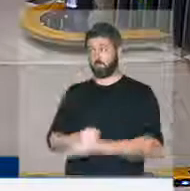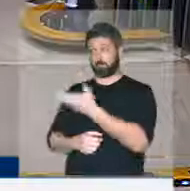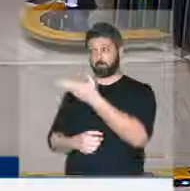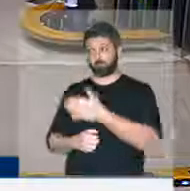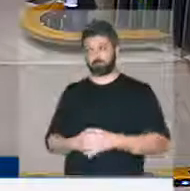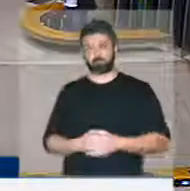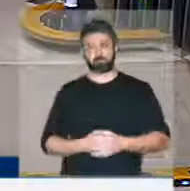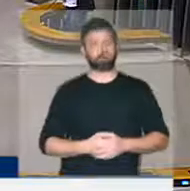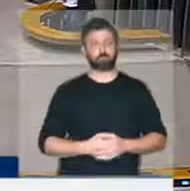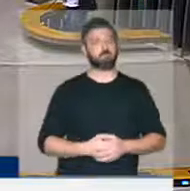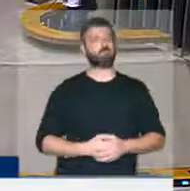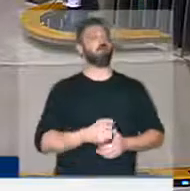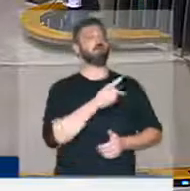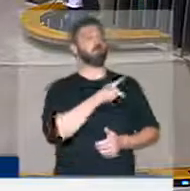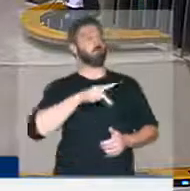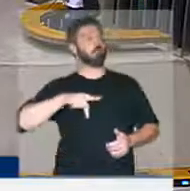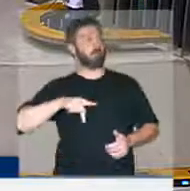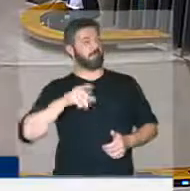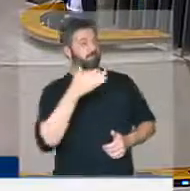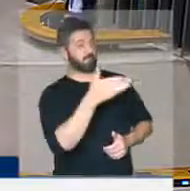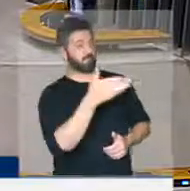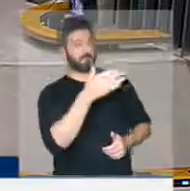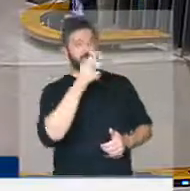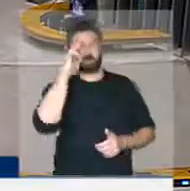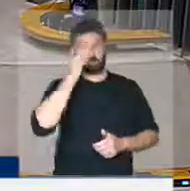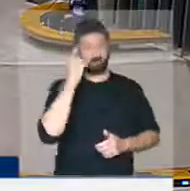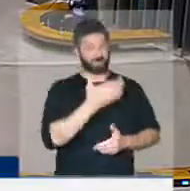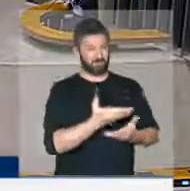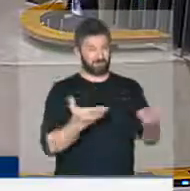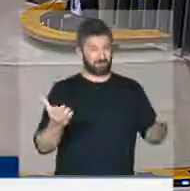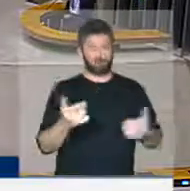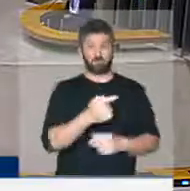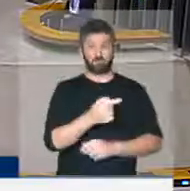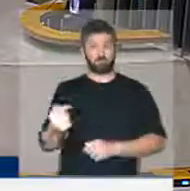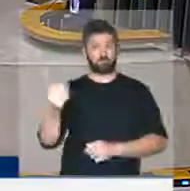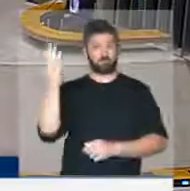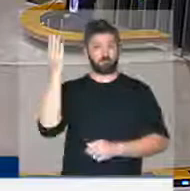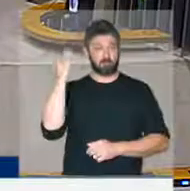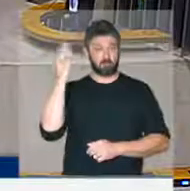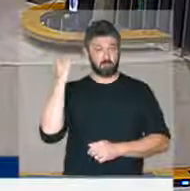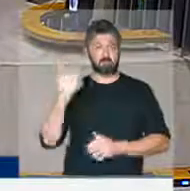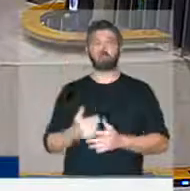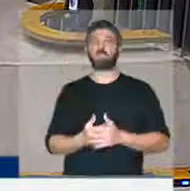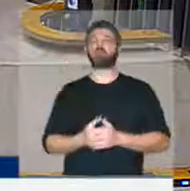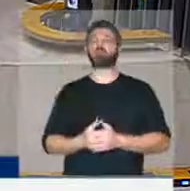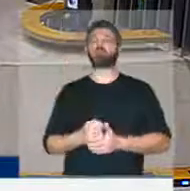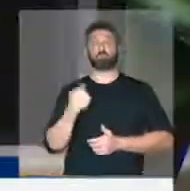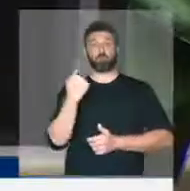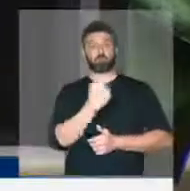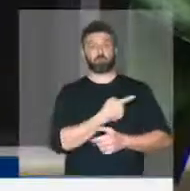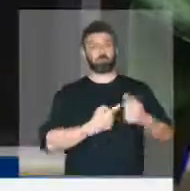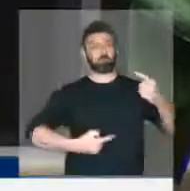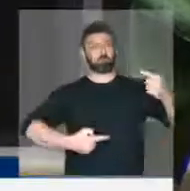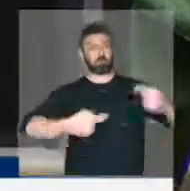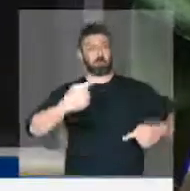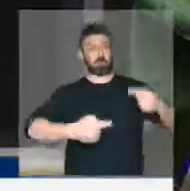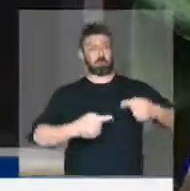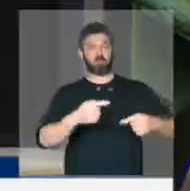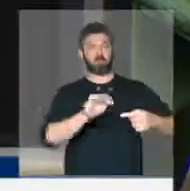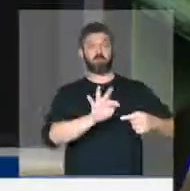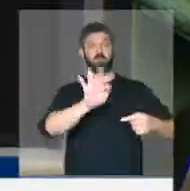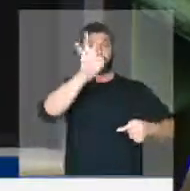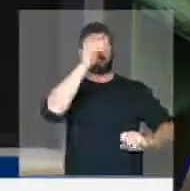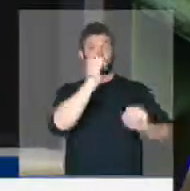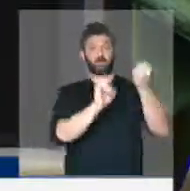Senhor presidente, senhoras e senhores parlamentares, na semana passada nós estivemos debatendo na